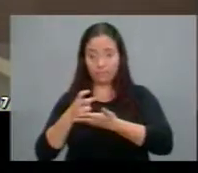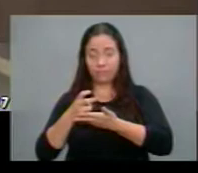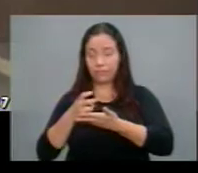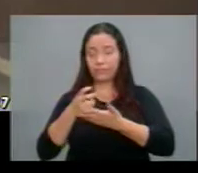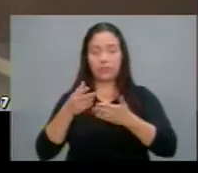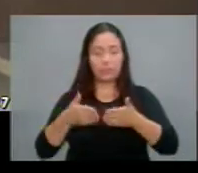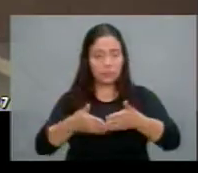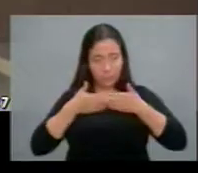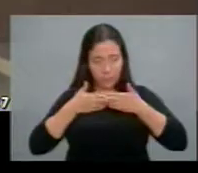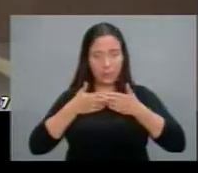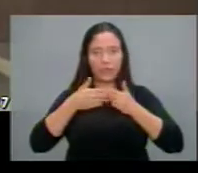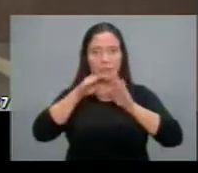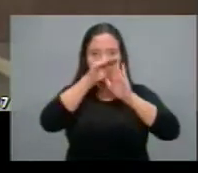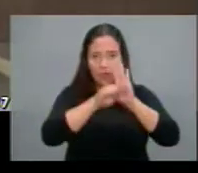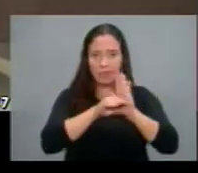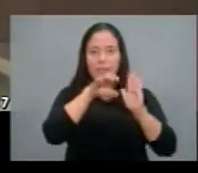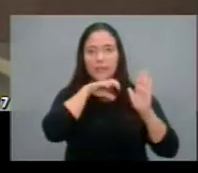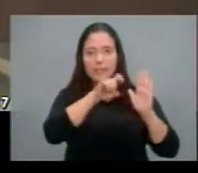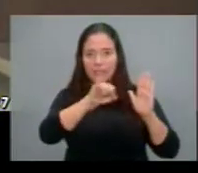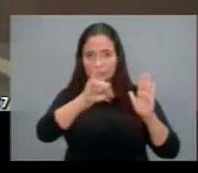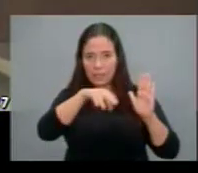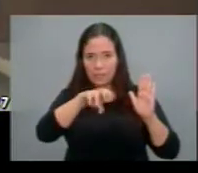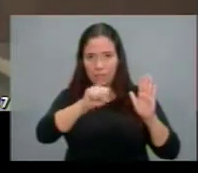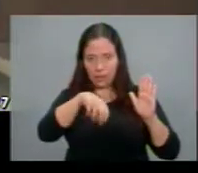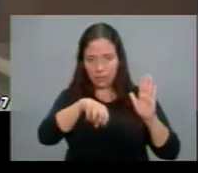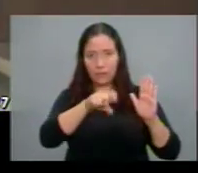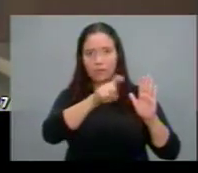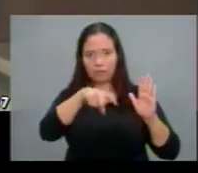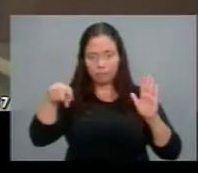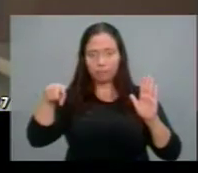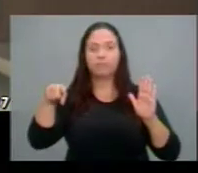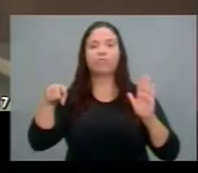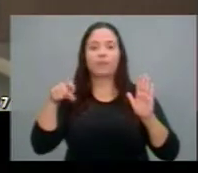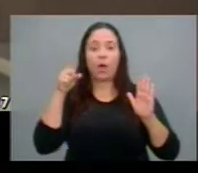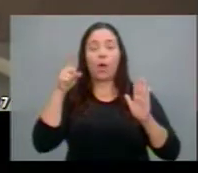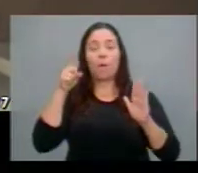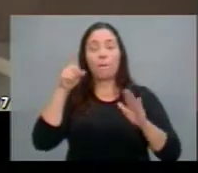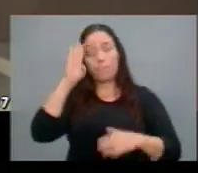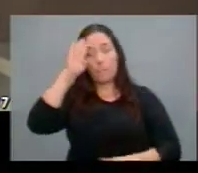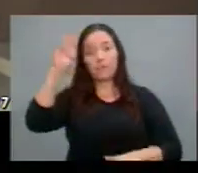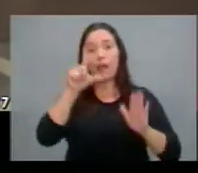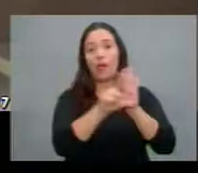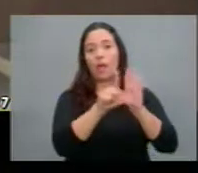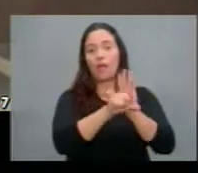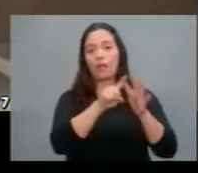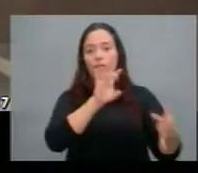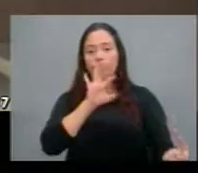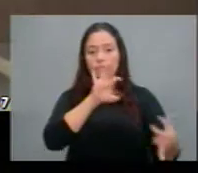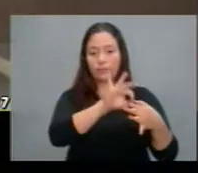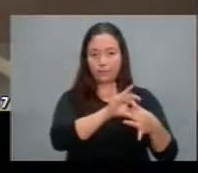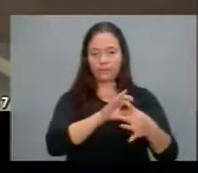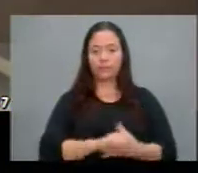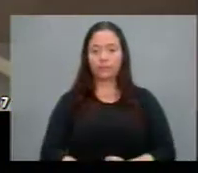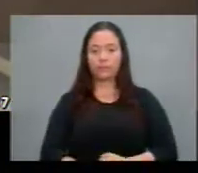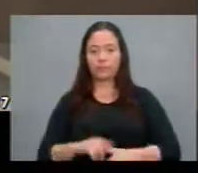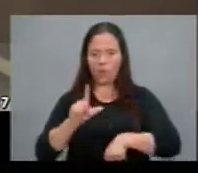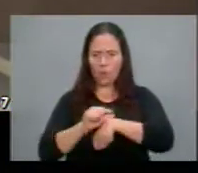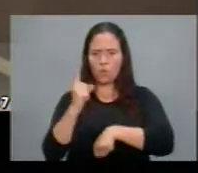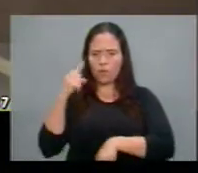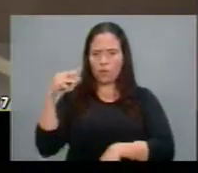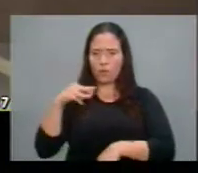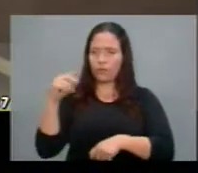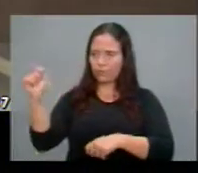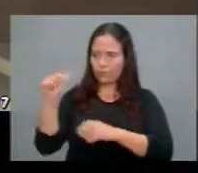detalhadas conforme determina a LRF deputada só mais um minuto por gentileza já botei um minuto para vossa excelência a